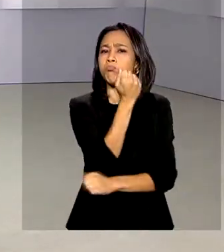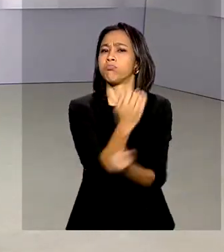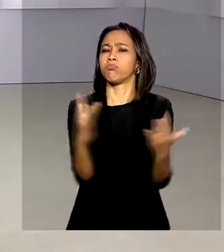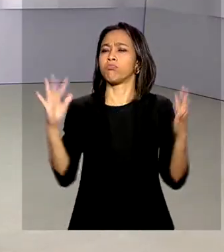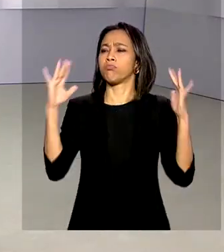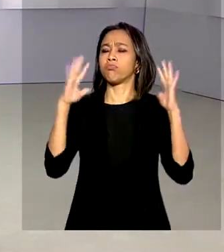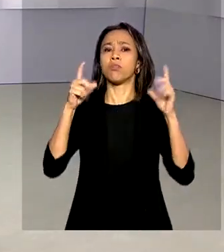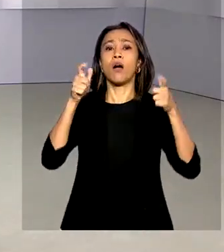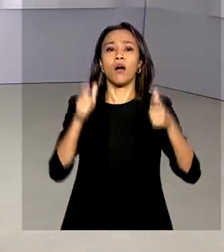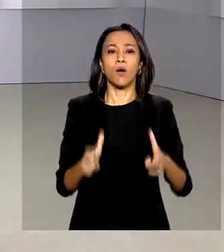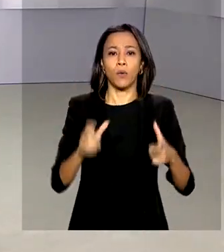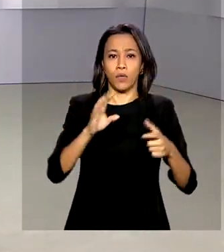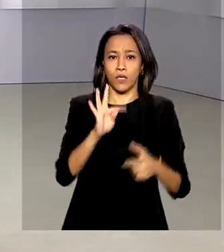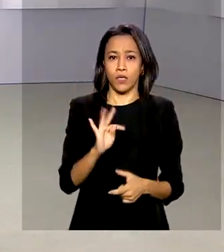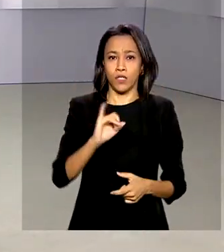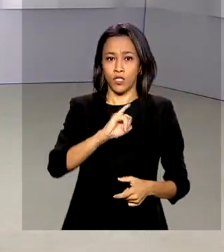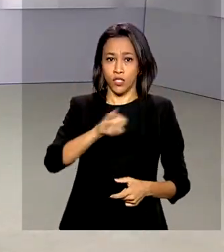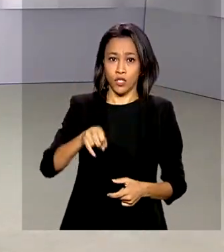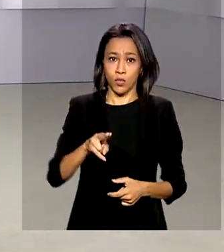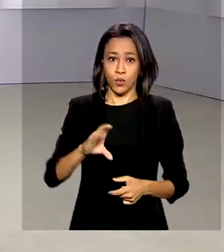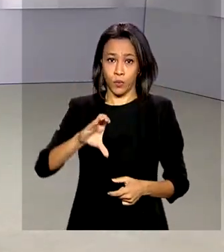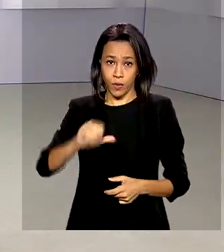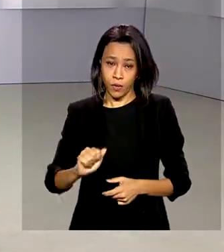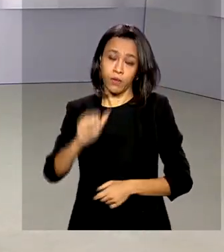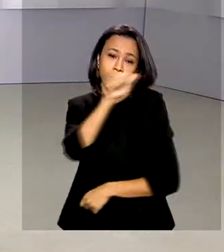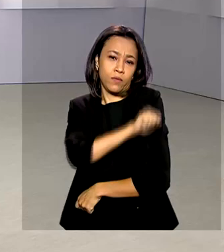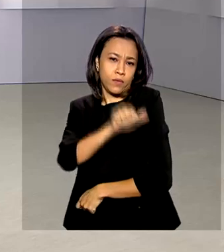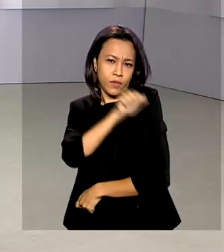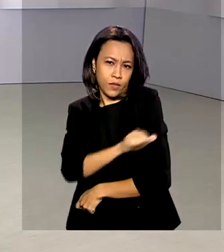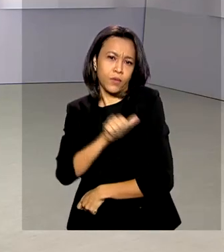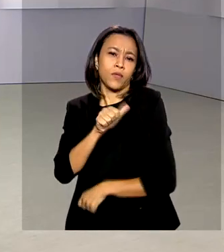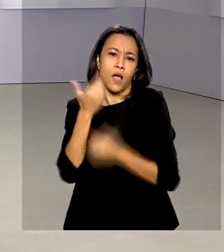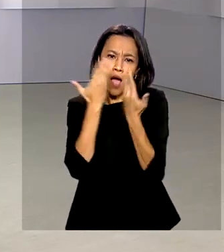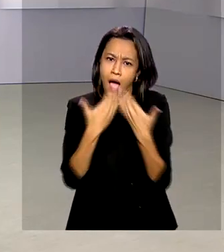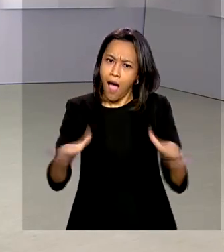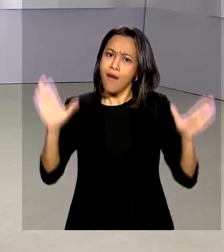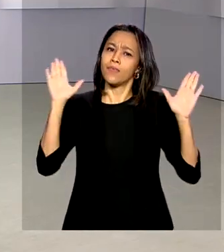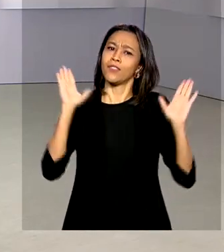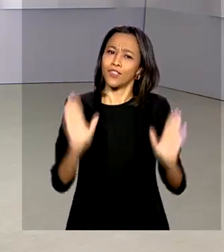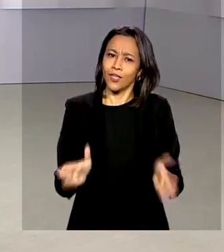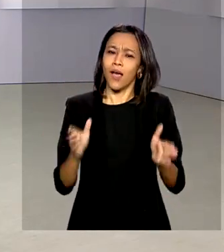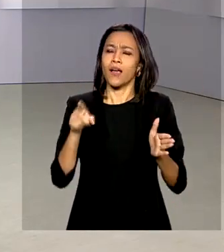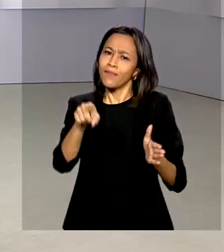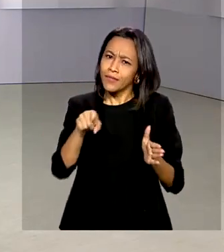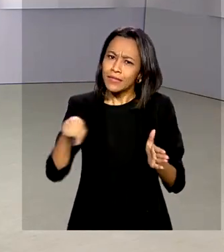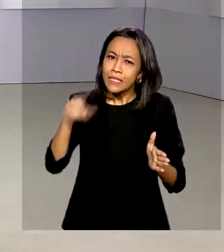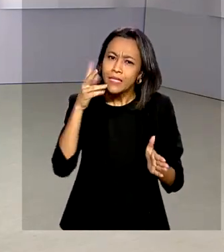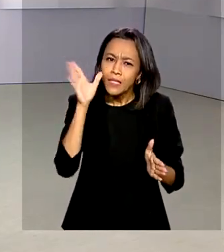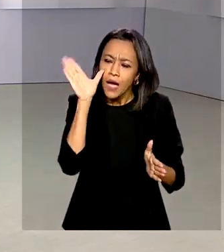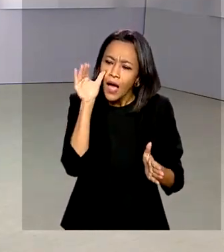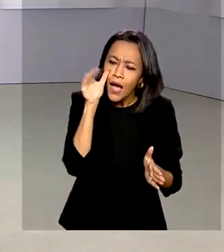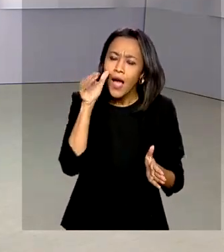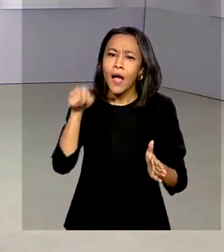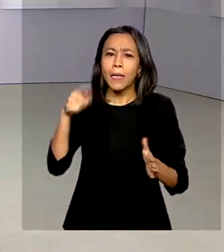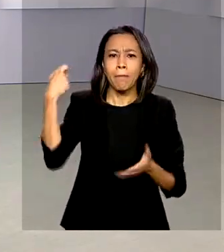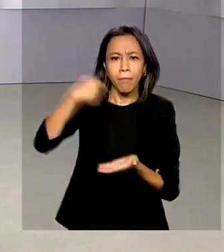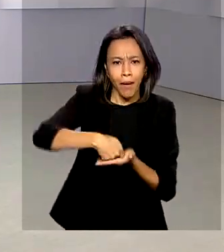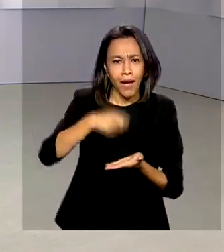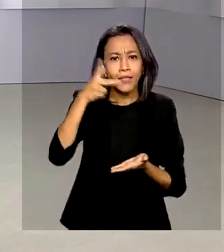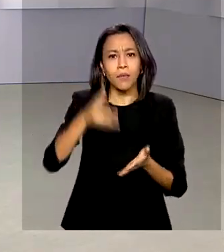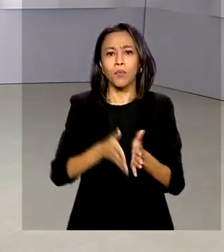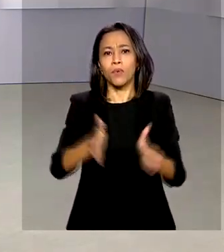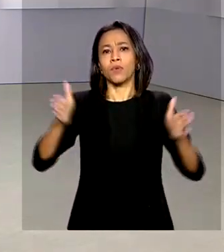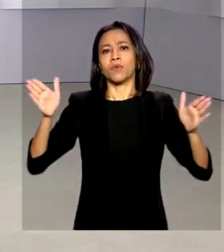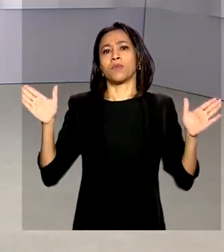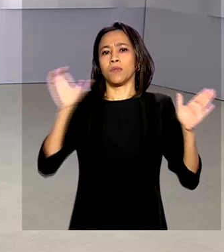Janeiro, reabre ao público neste sábado. E moradores da cidade que quiserem visitar as áreas pagas, como o Cristo Redentor, vão